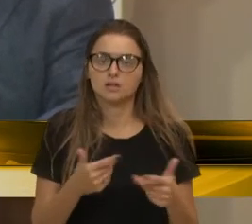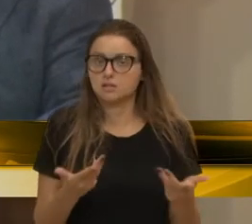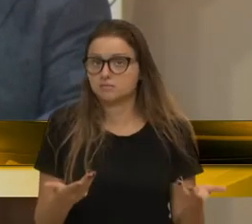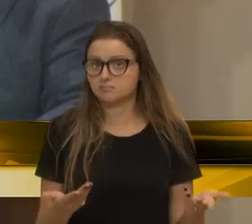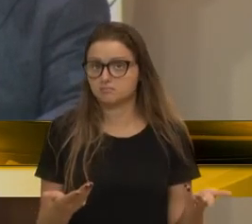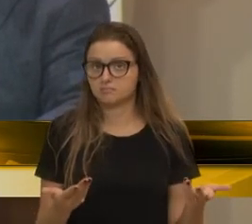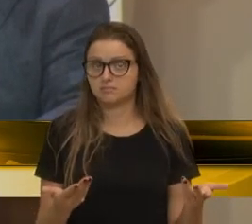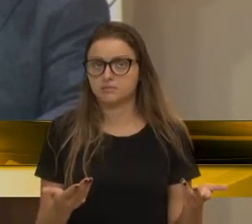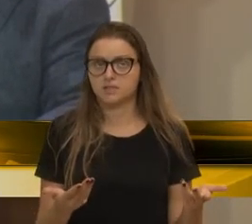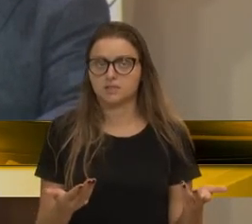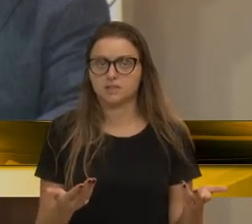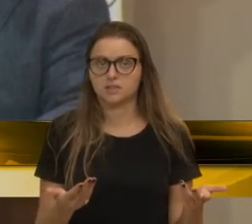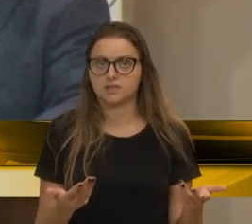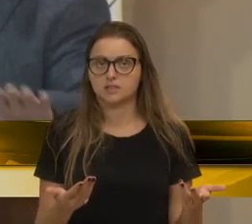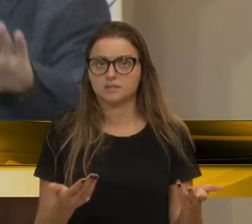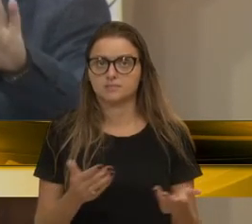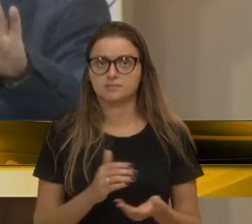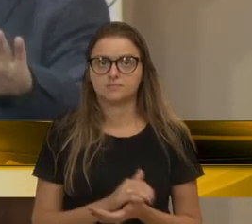Todas as